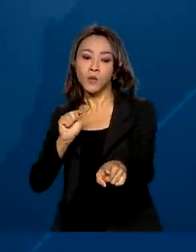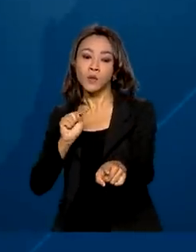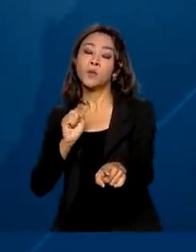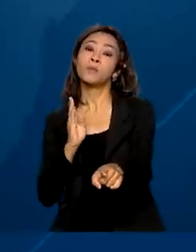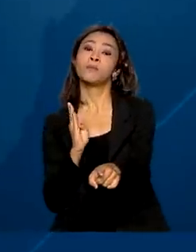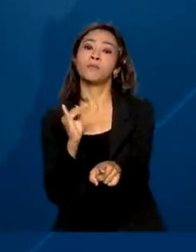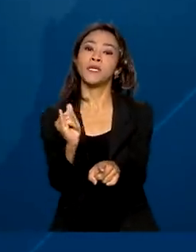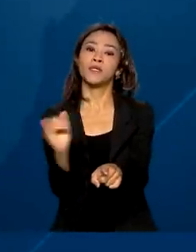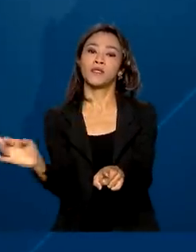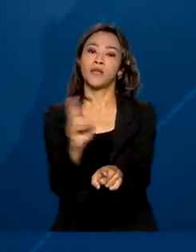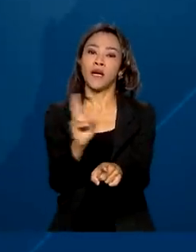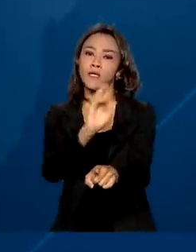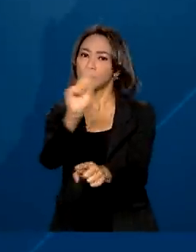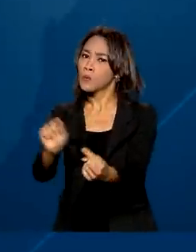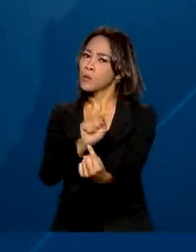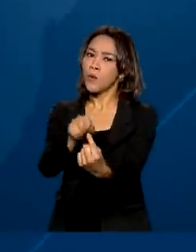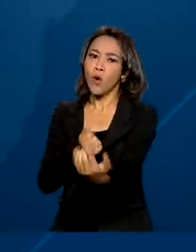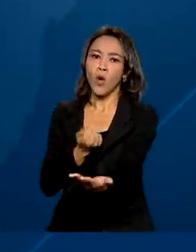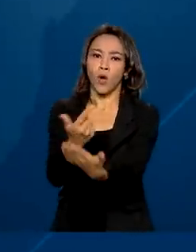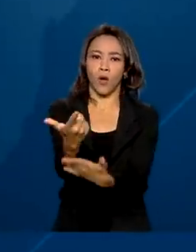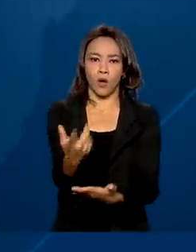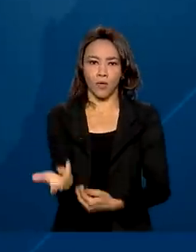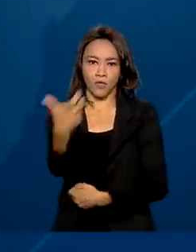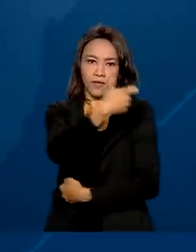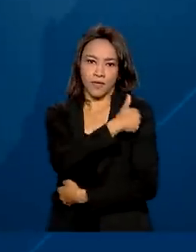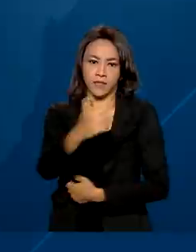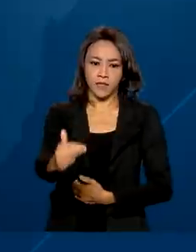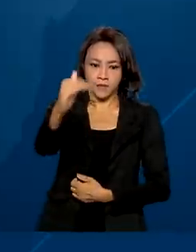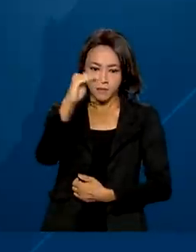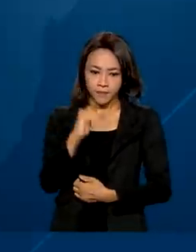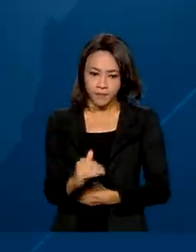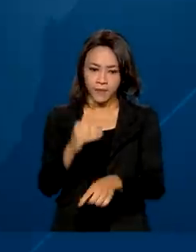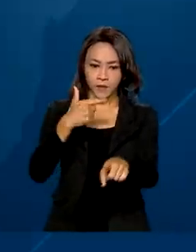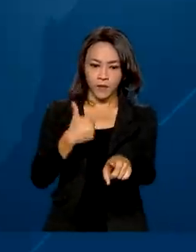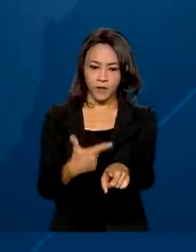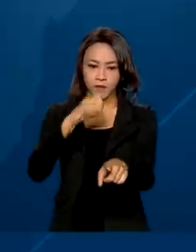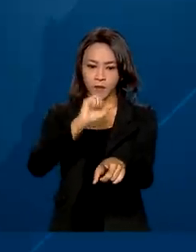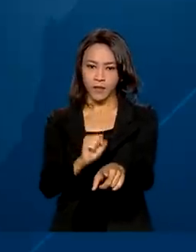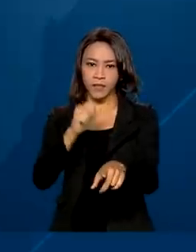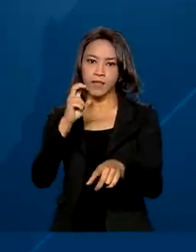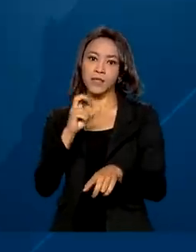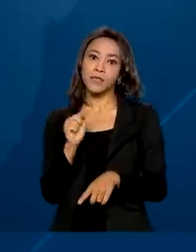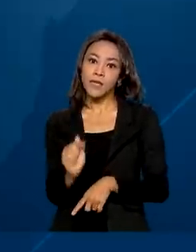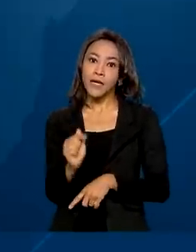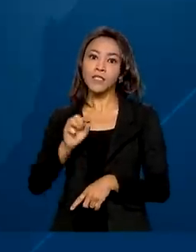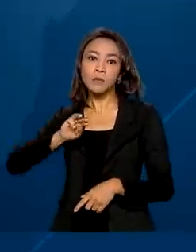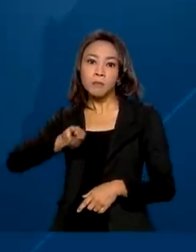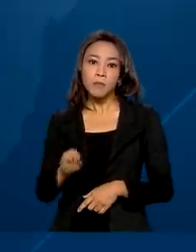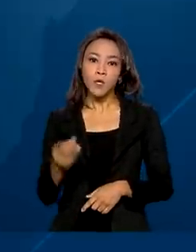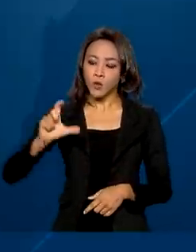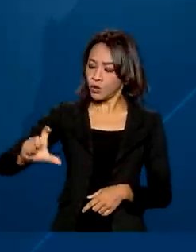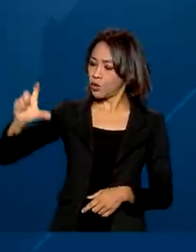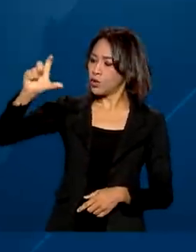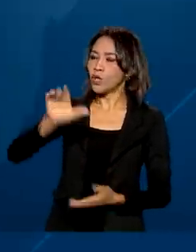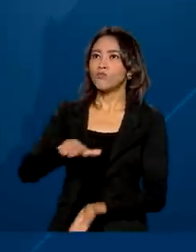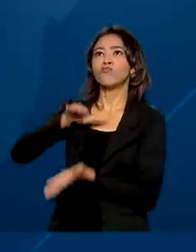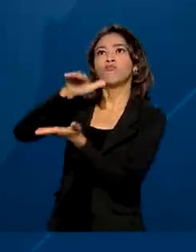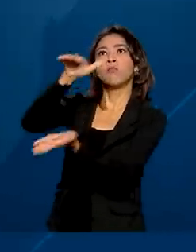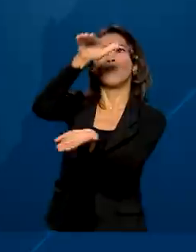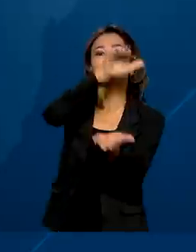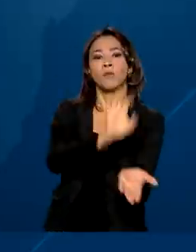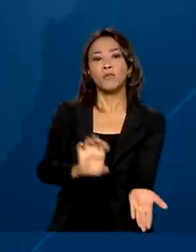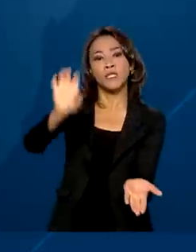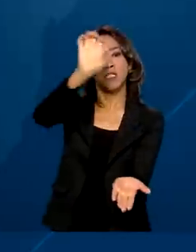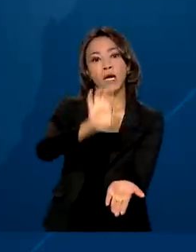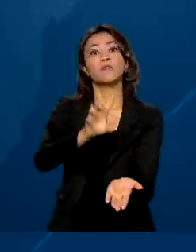para a compra de vacinas e enviou 287 milhões de doses aos estados e